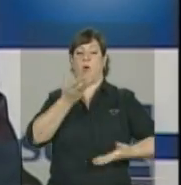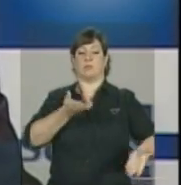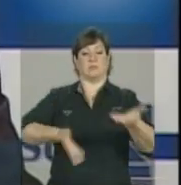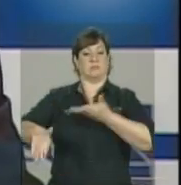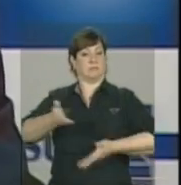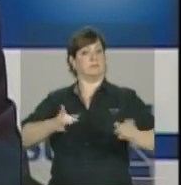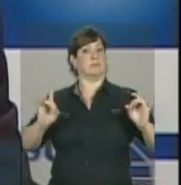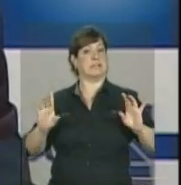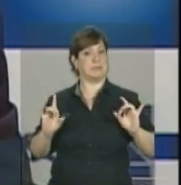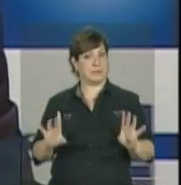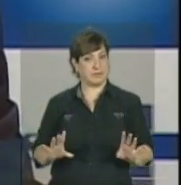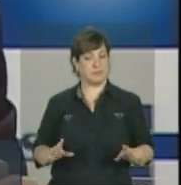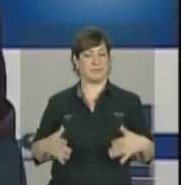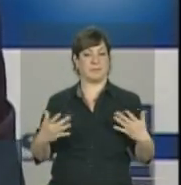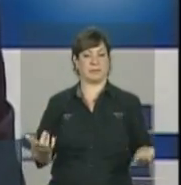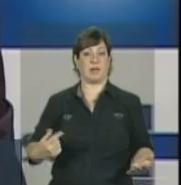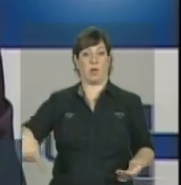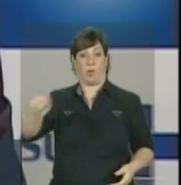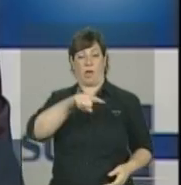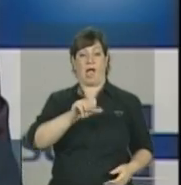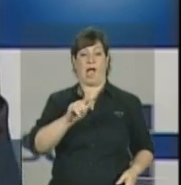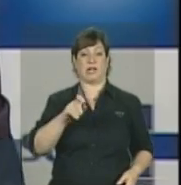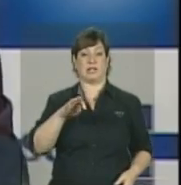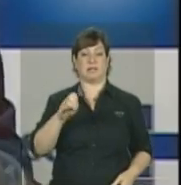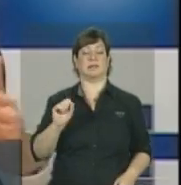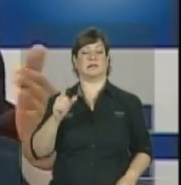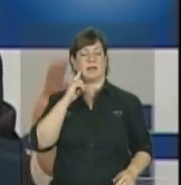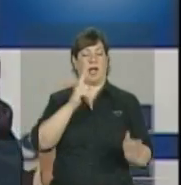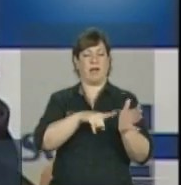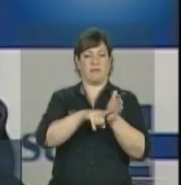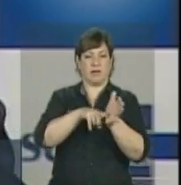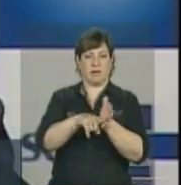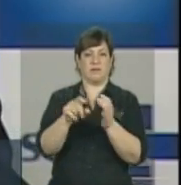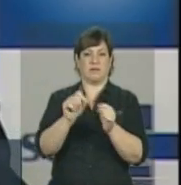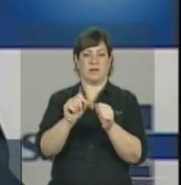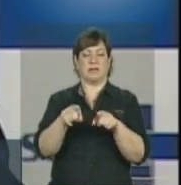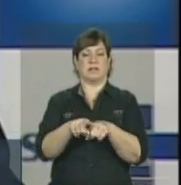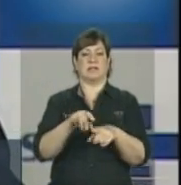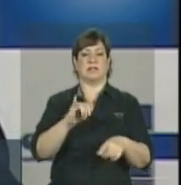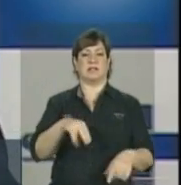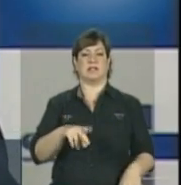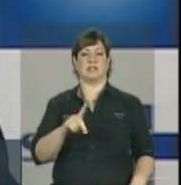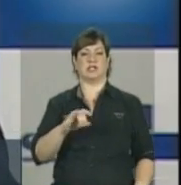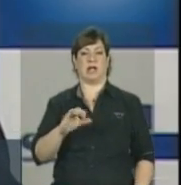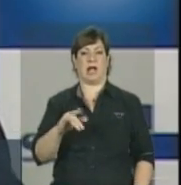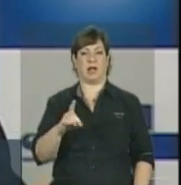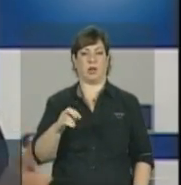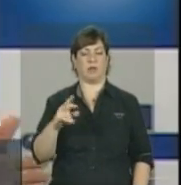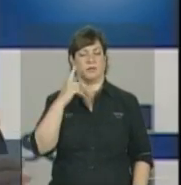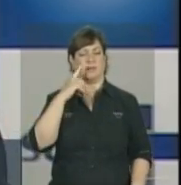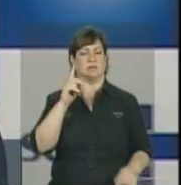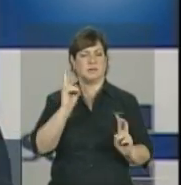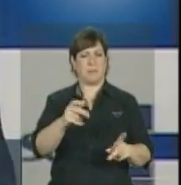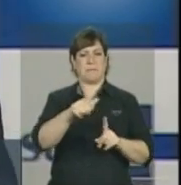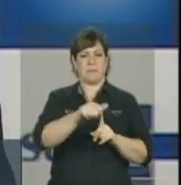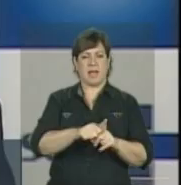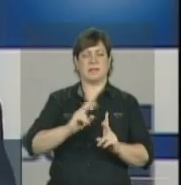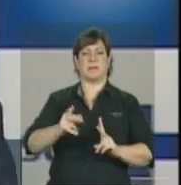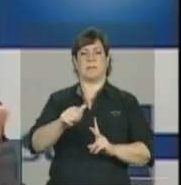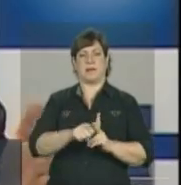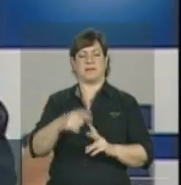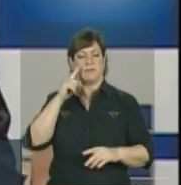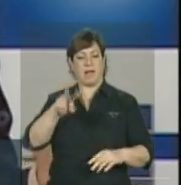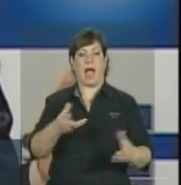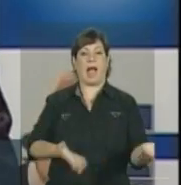do atendimento. Então, aquilo que os agentes avaliadores farão, os indicadores que nós estamos acompanhando mês a mês na avaliação da atenção